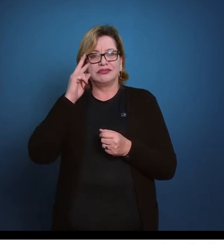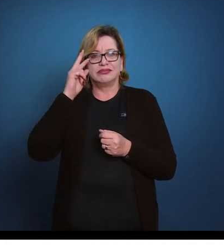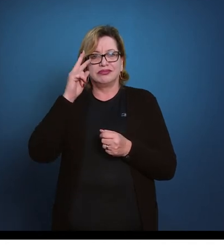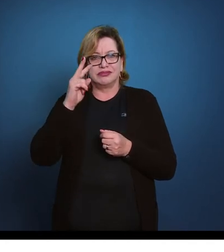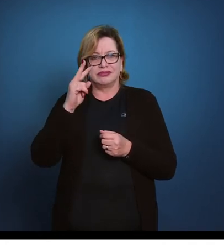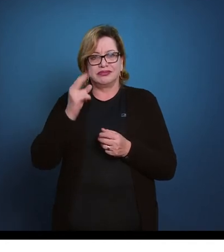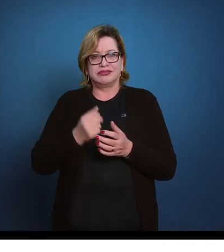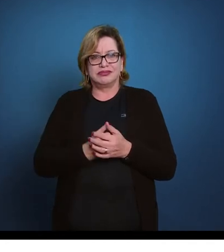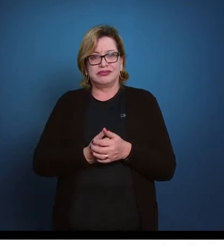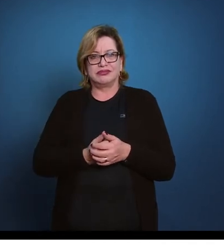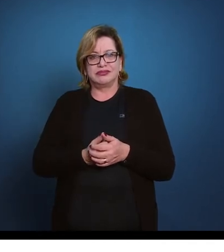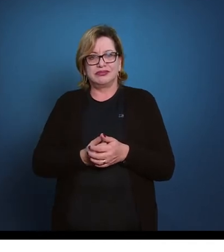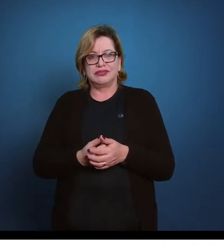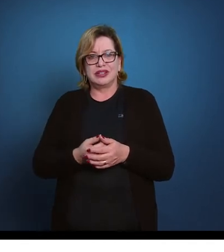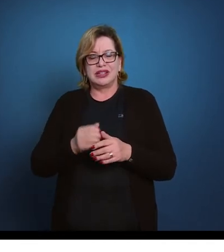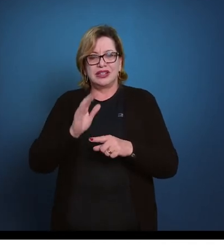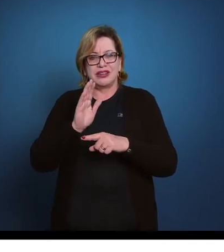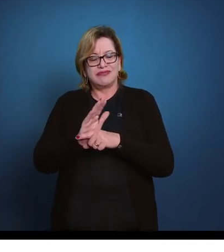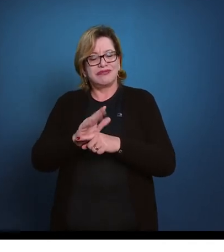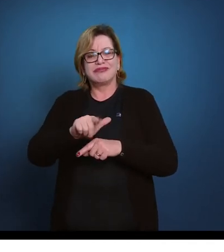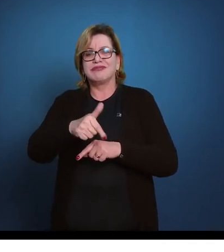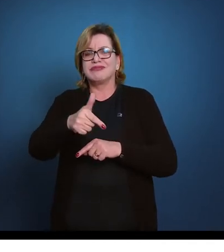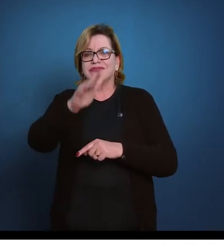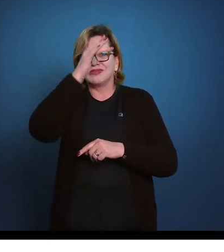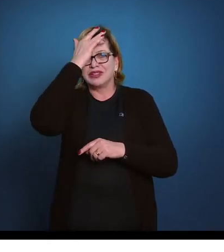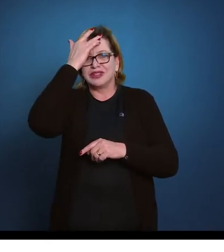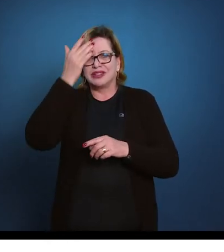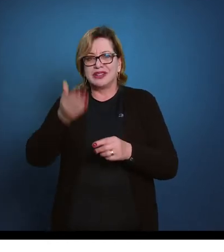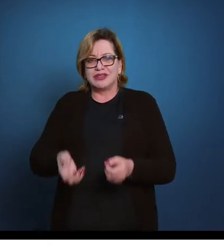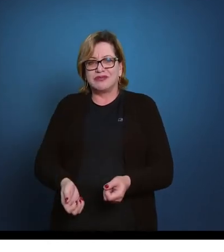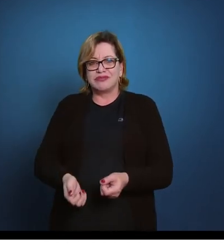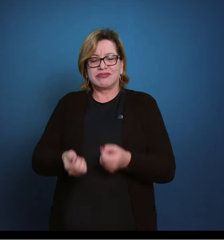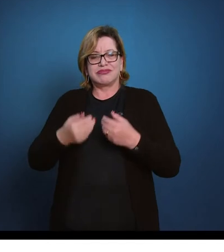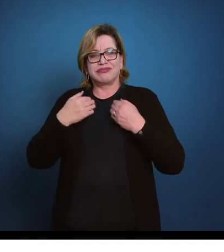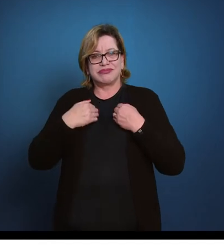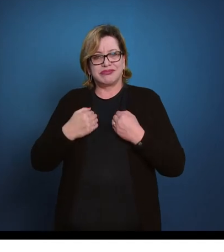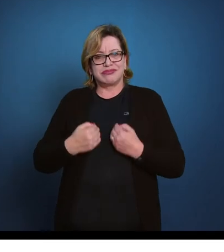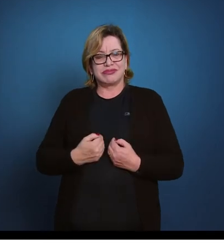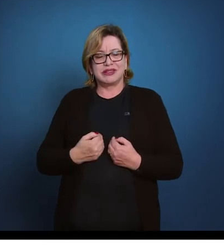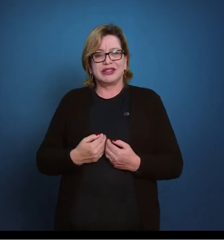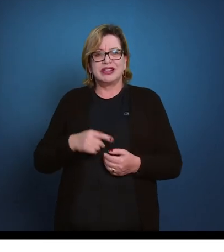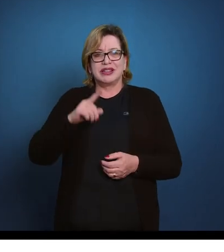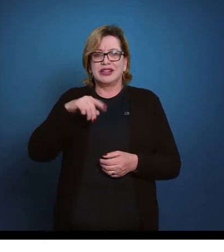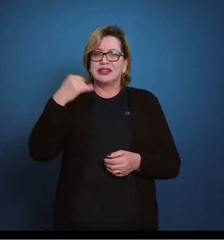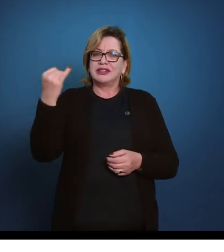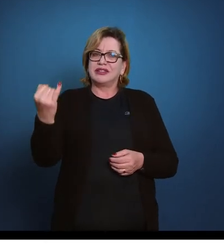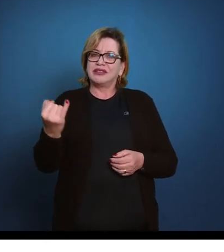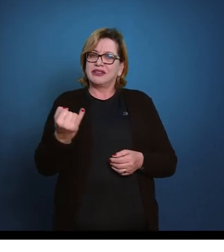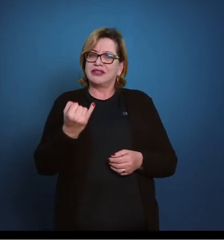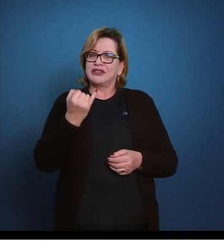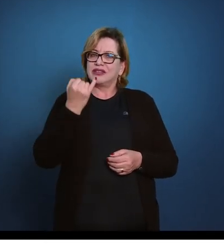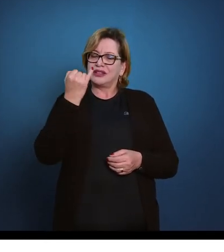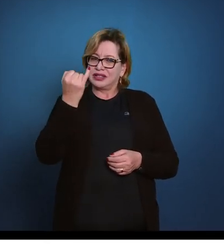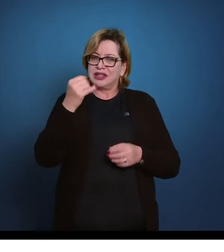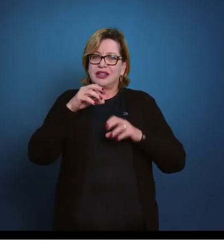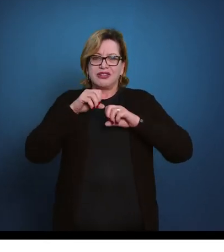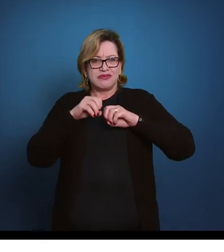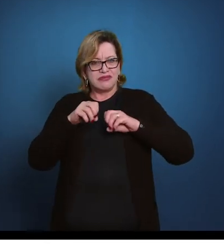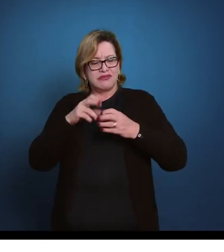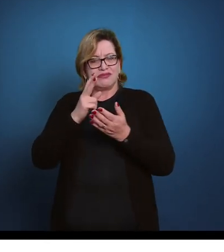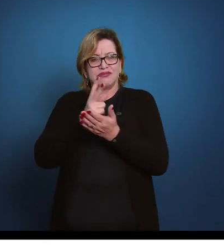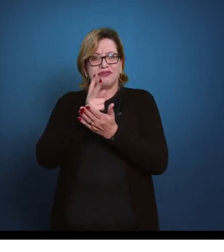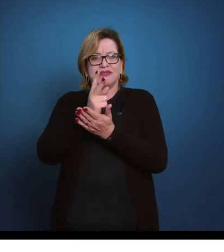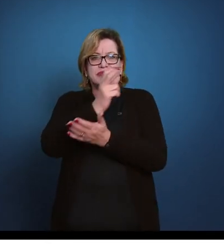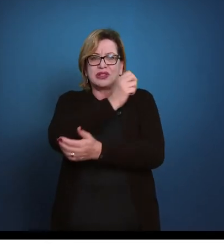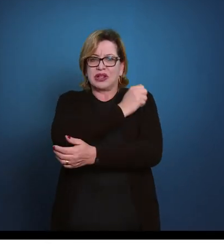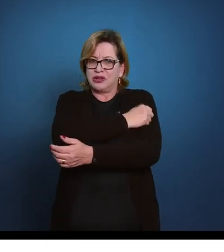E erguerem, ajudar o colega a erguer o tronco. É importante a orientação de que o aluno